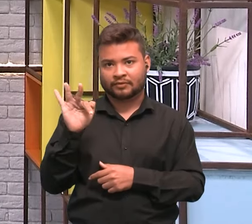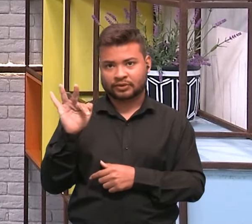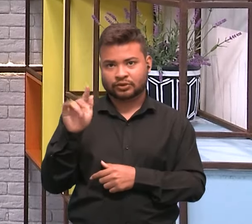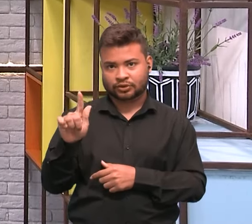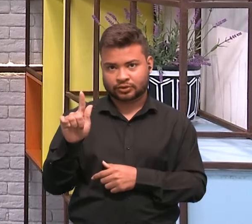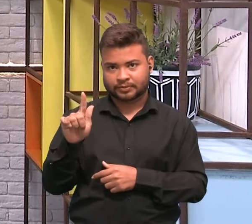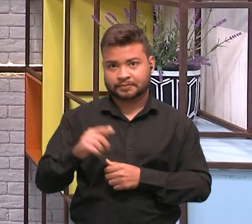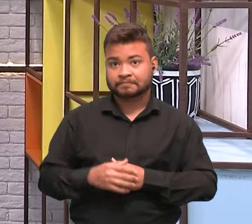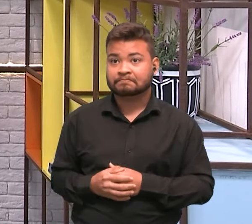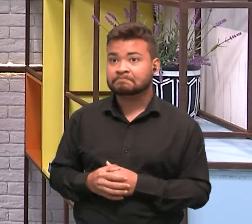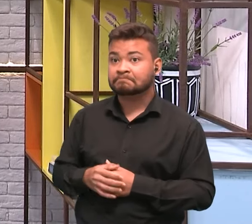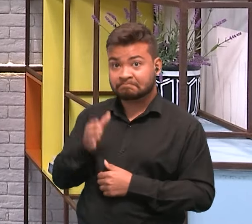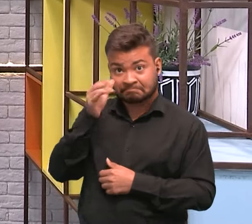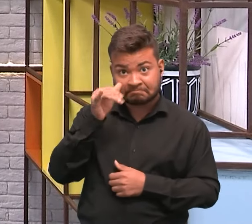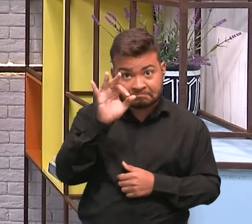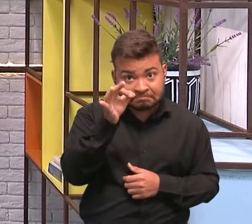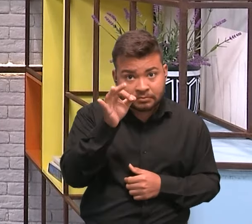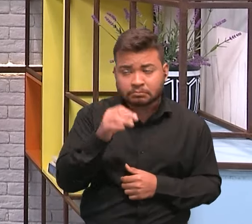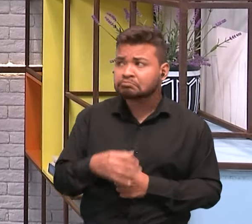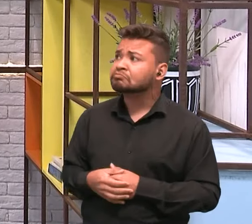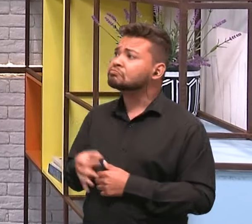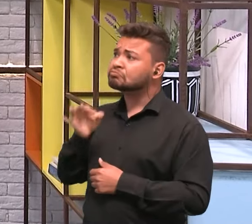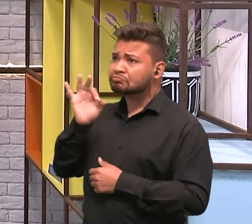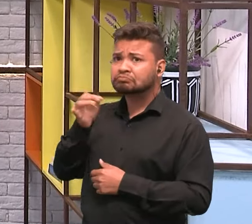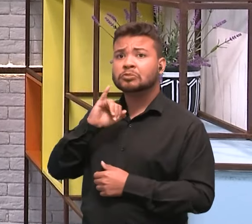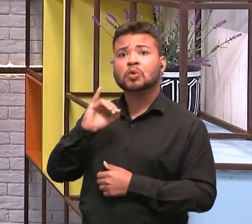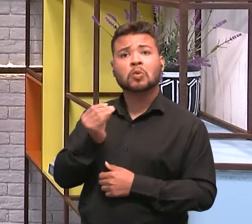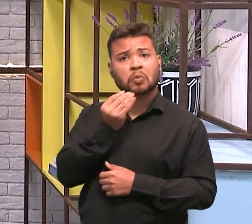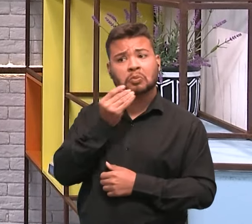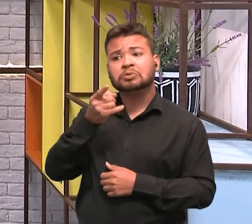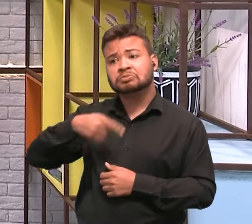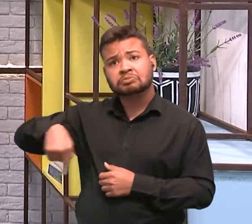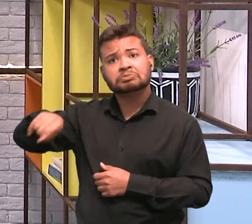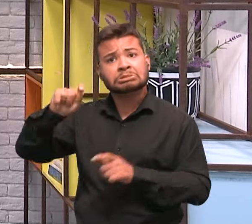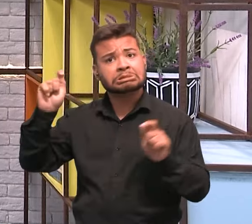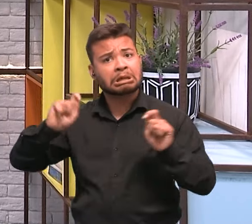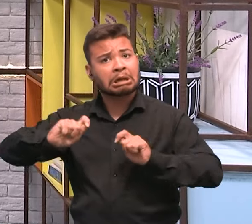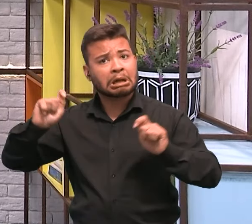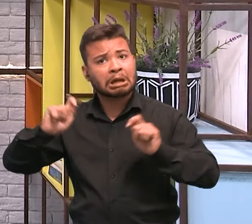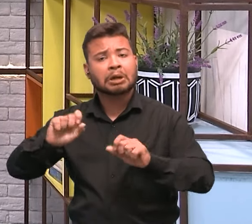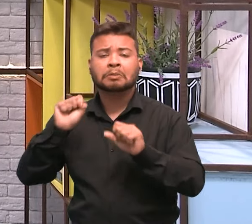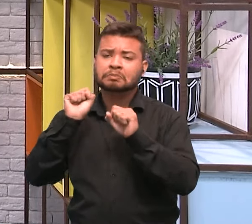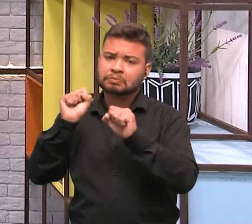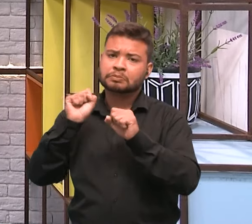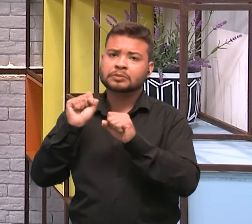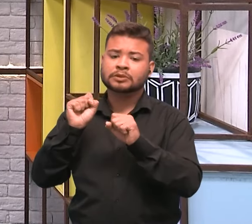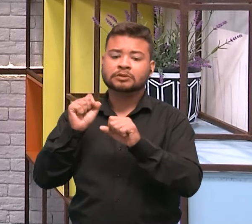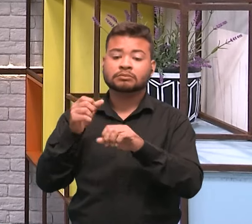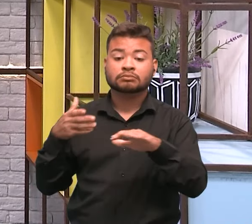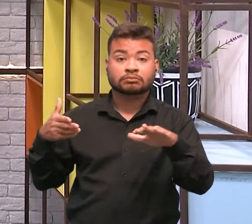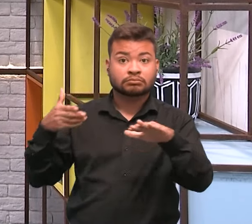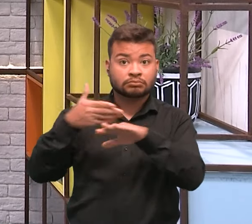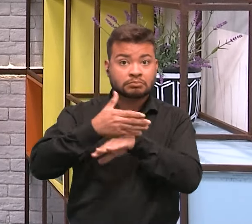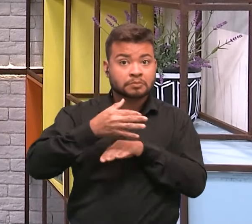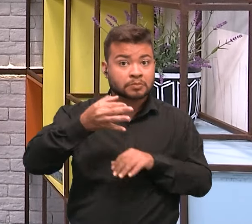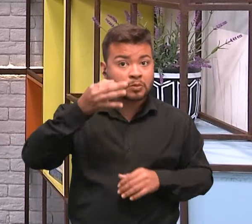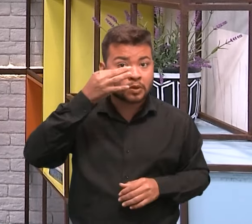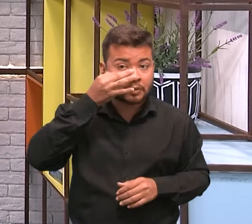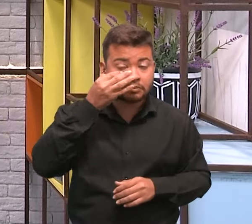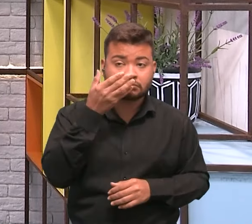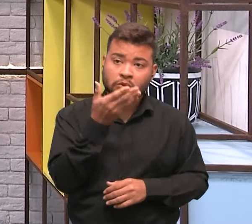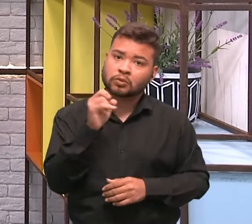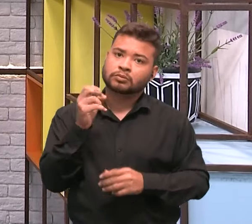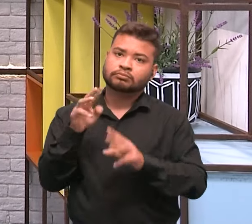Curioso. Realmente, mais uma oportunidade, então, aí para vocês. É só vocês procurarem lá nesse endereço que a Ana deixou para vocês.